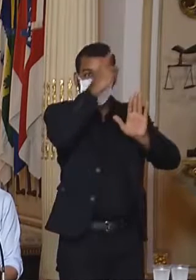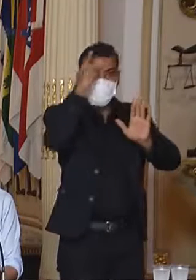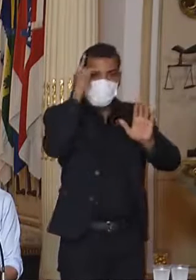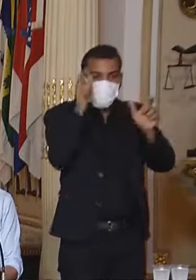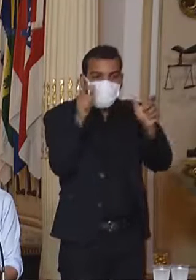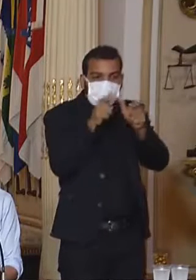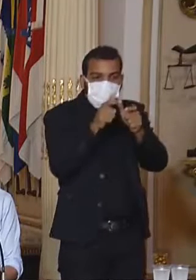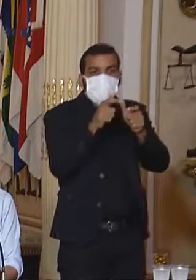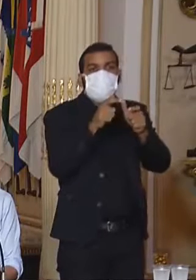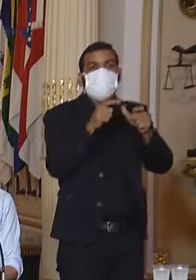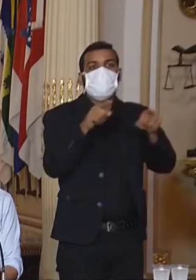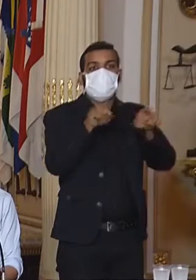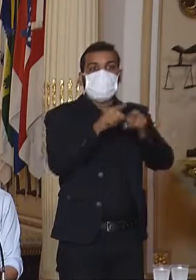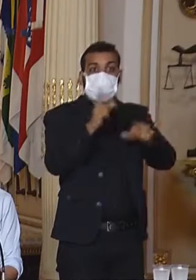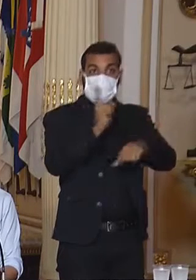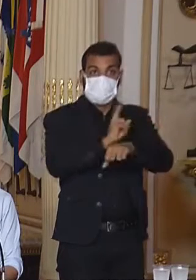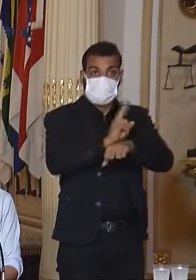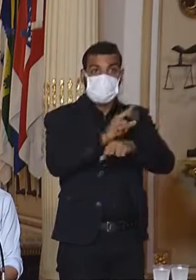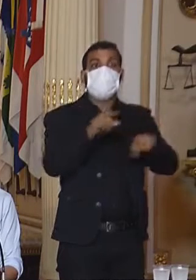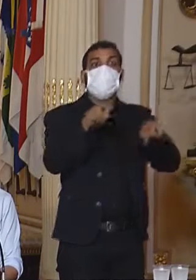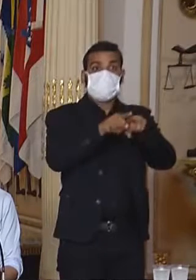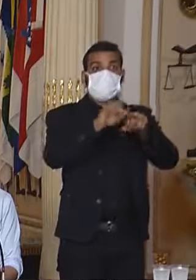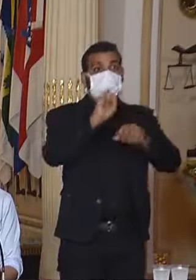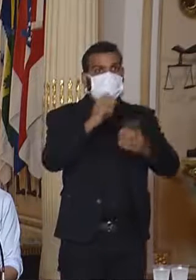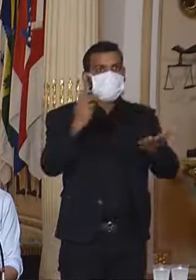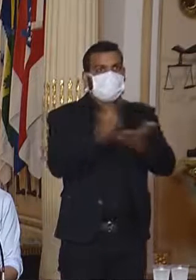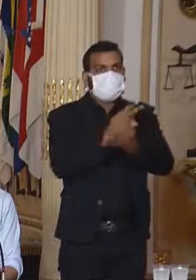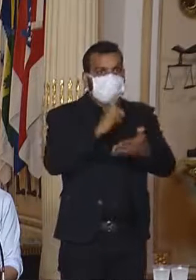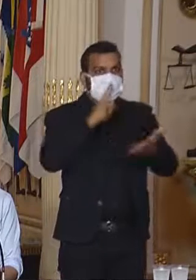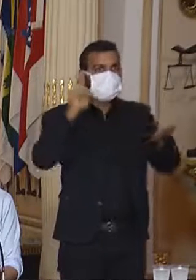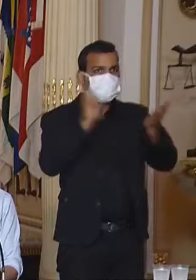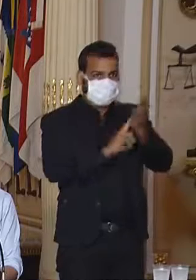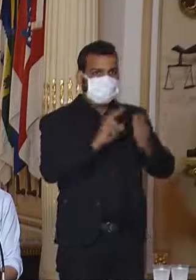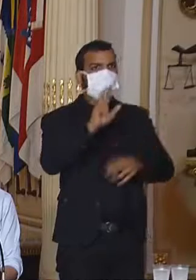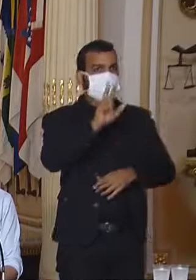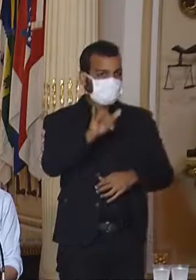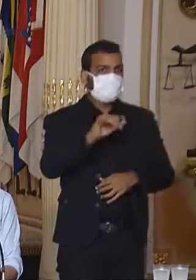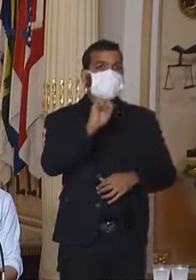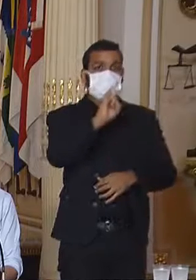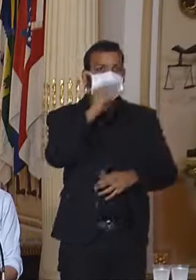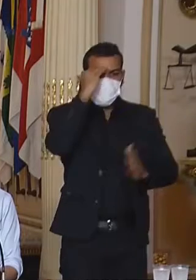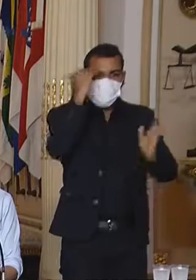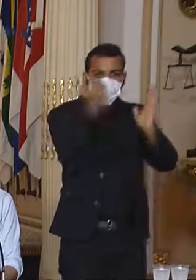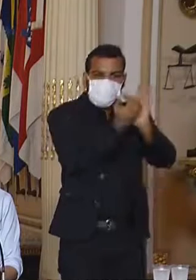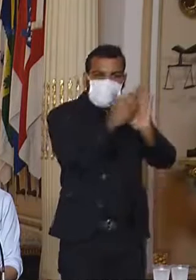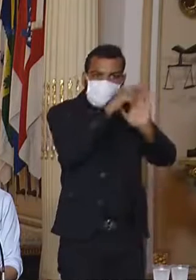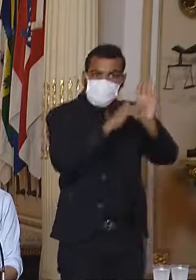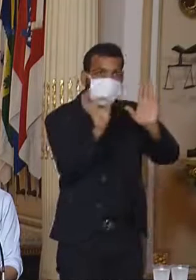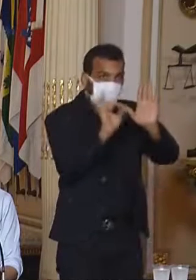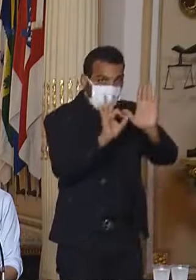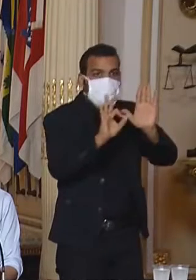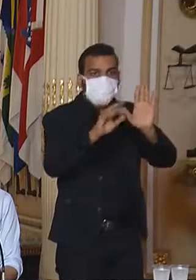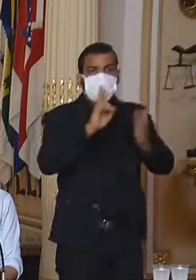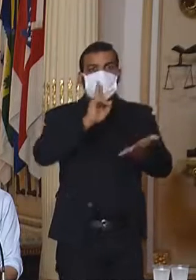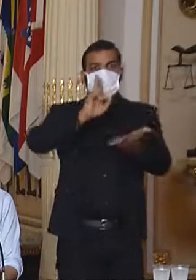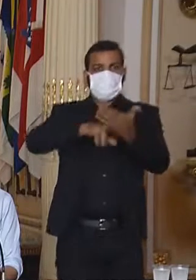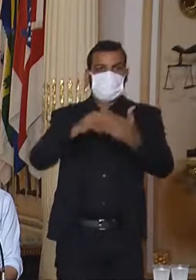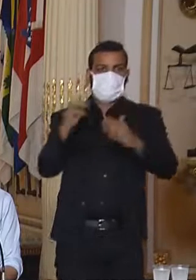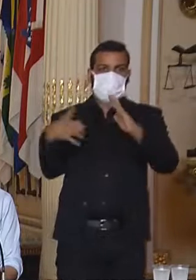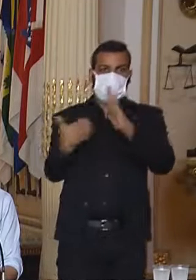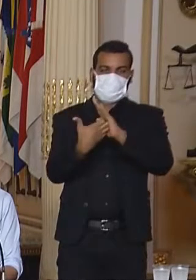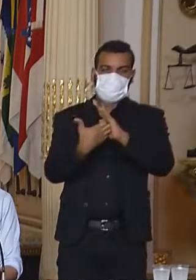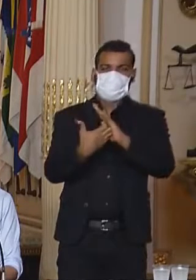inclusive com fiscalização e multa e autuação de várias empresas por descumprimento dessas normas do decreto. À medida que vai